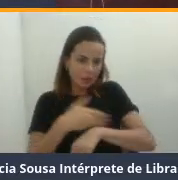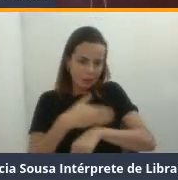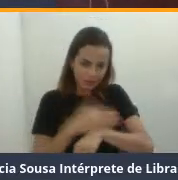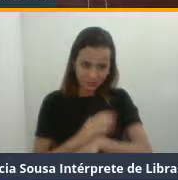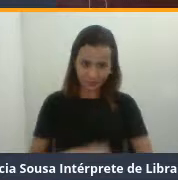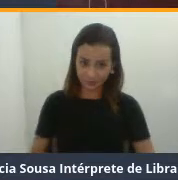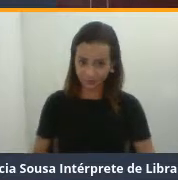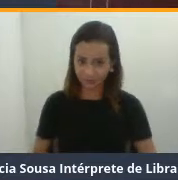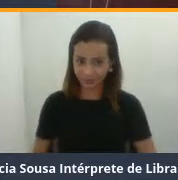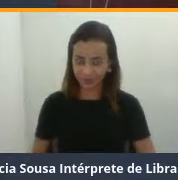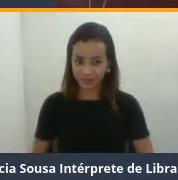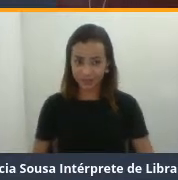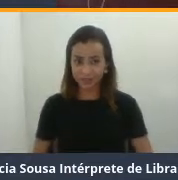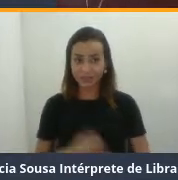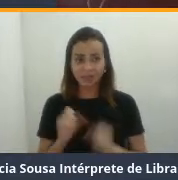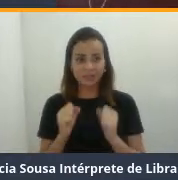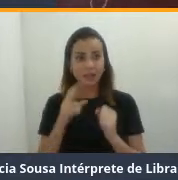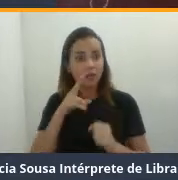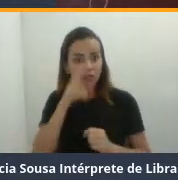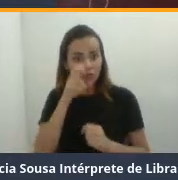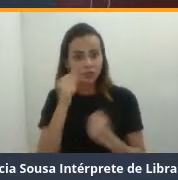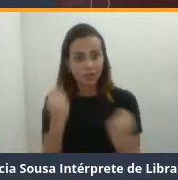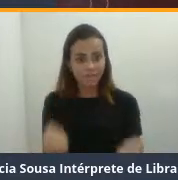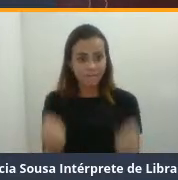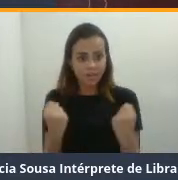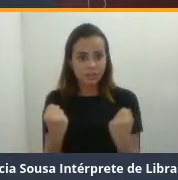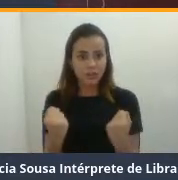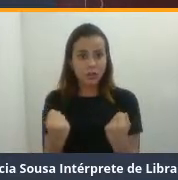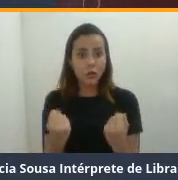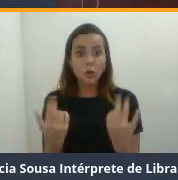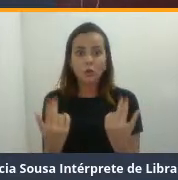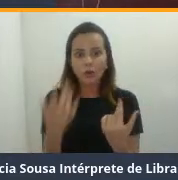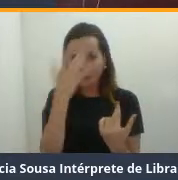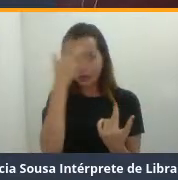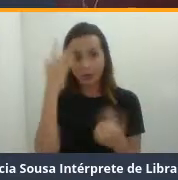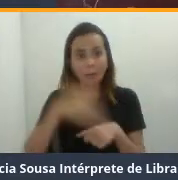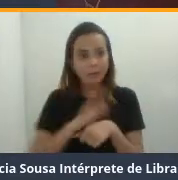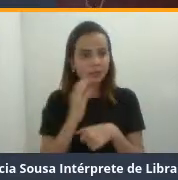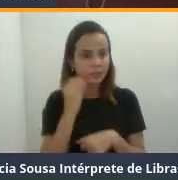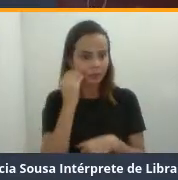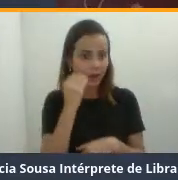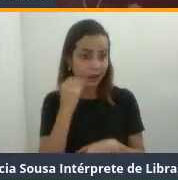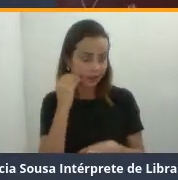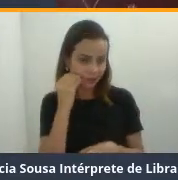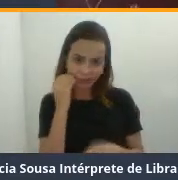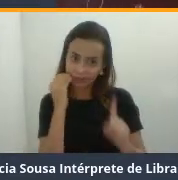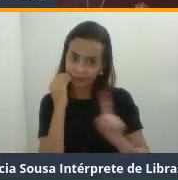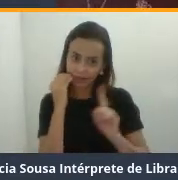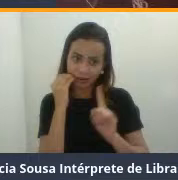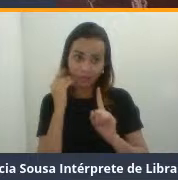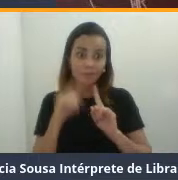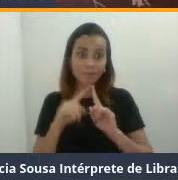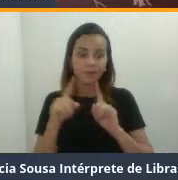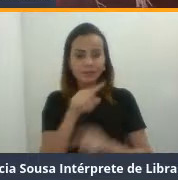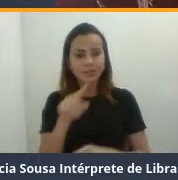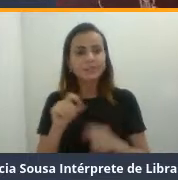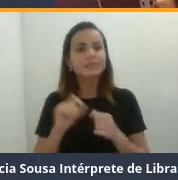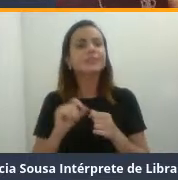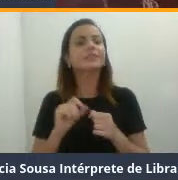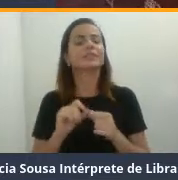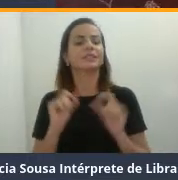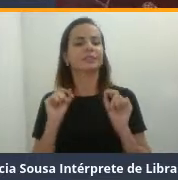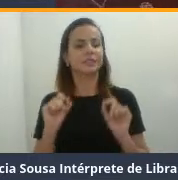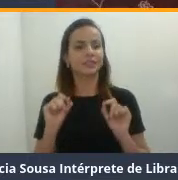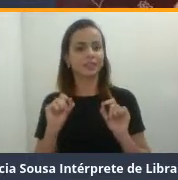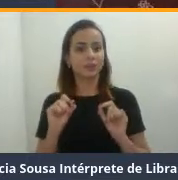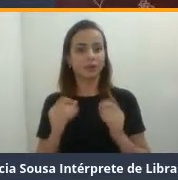Não vai fazer as mesmas coisas que a galera mais experiente. Mas, vocês vão fazer da